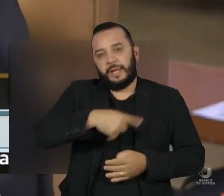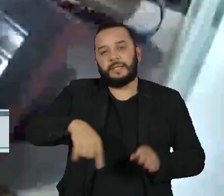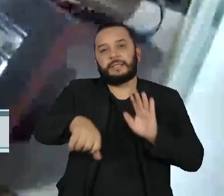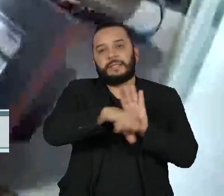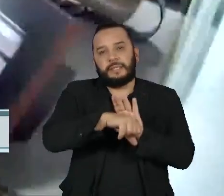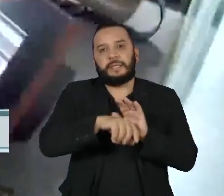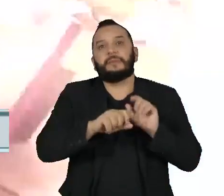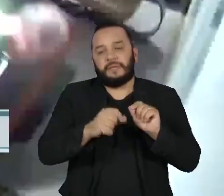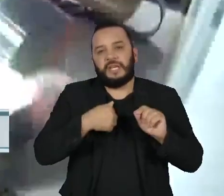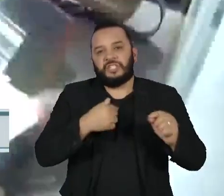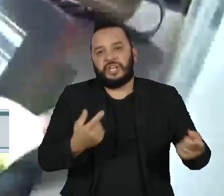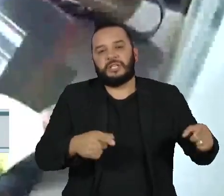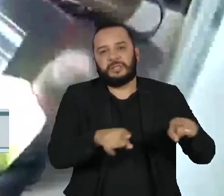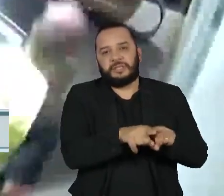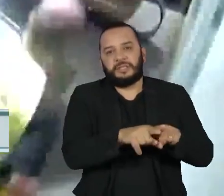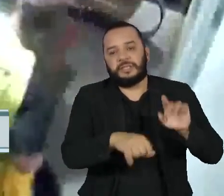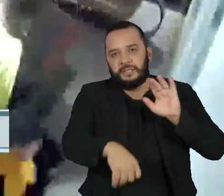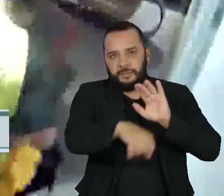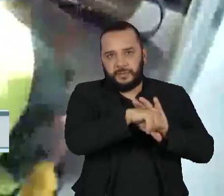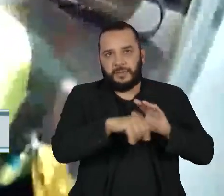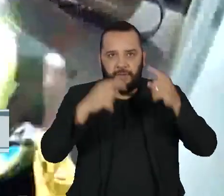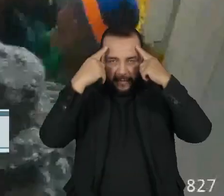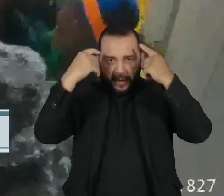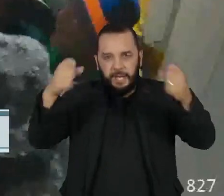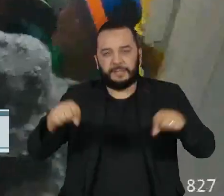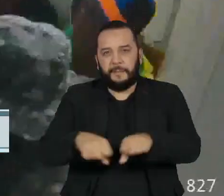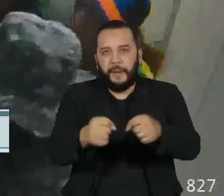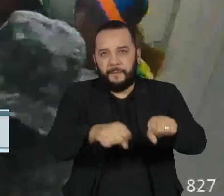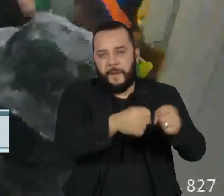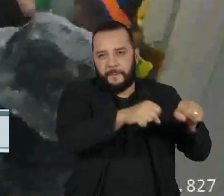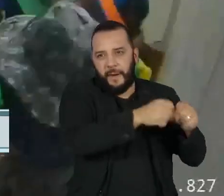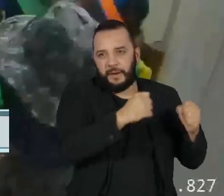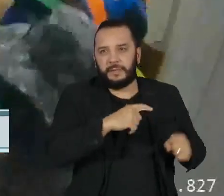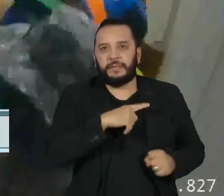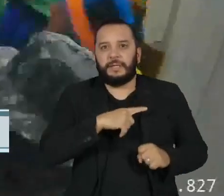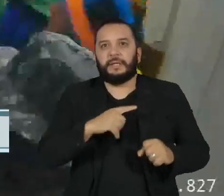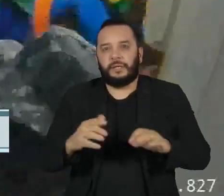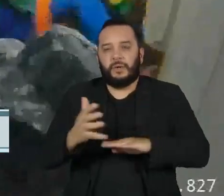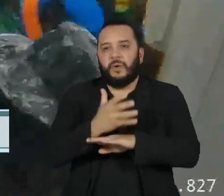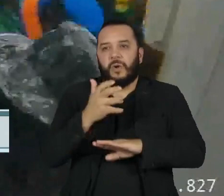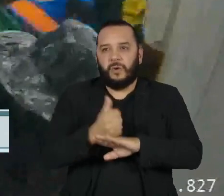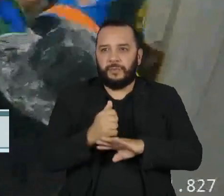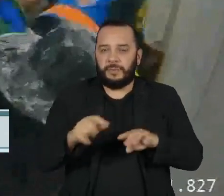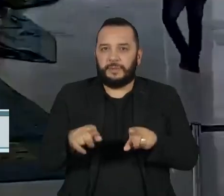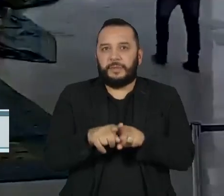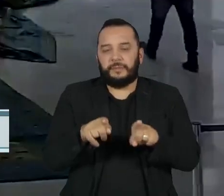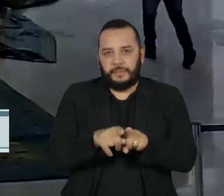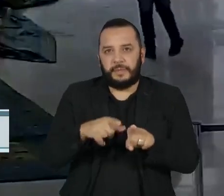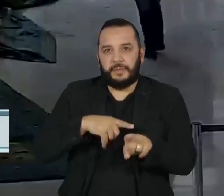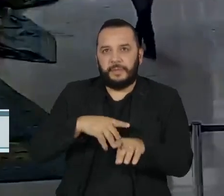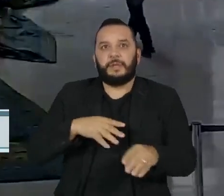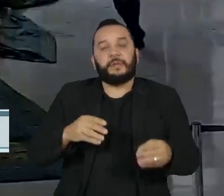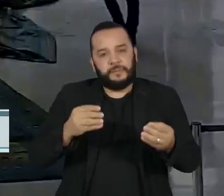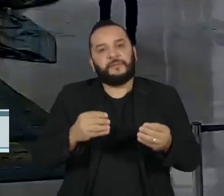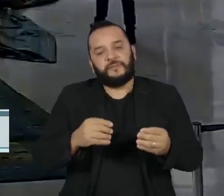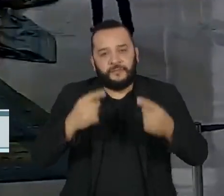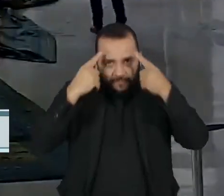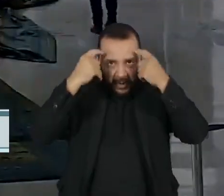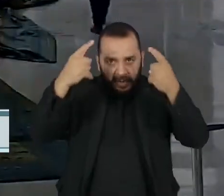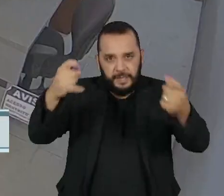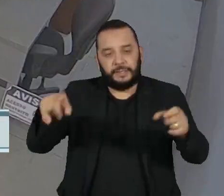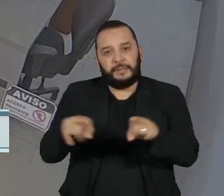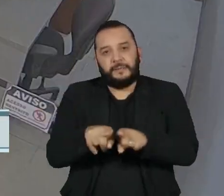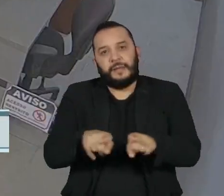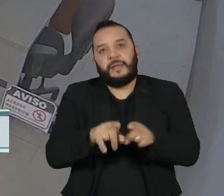associação criminosa armada, abolição violenta do Estado Democrático de Direito, golpe de Estado, dano qualificado pela violência e grave